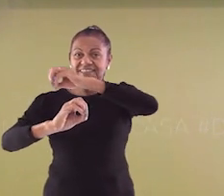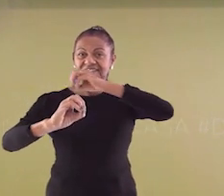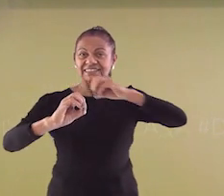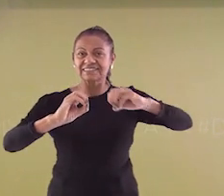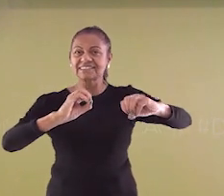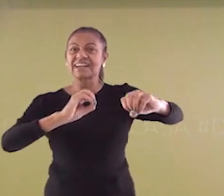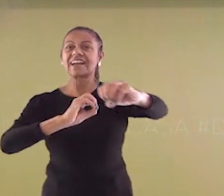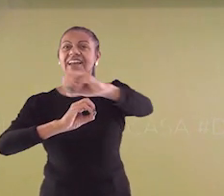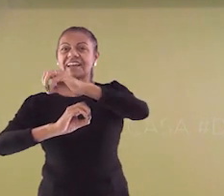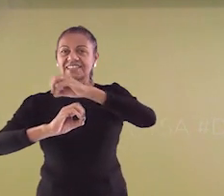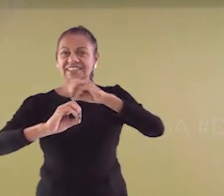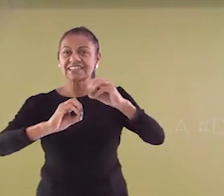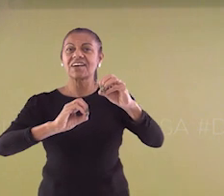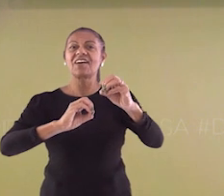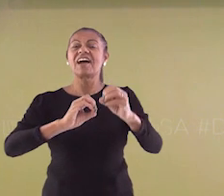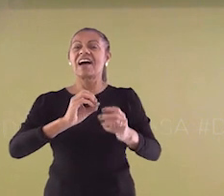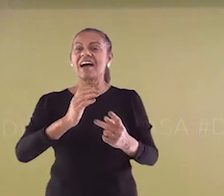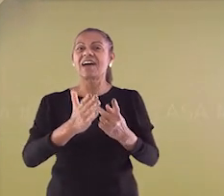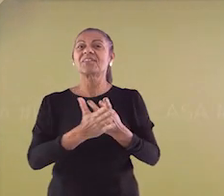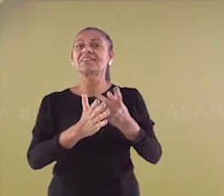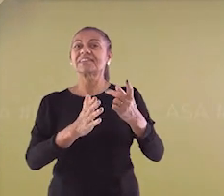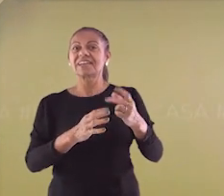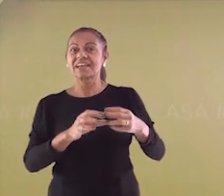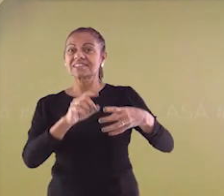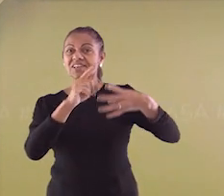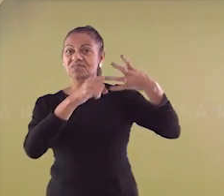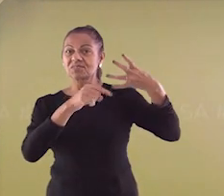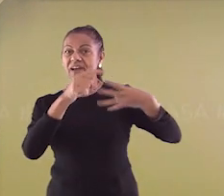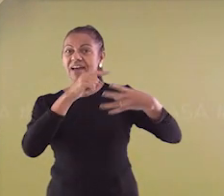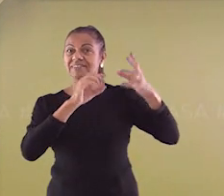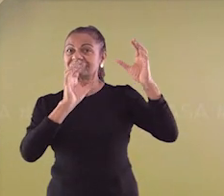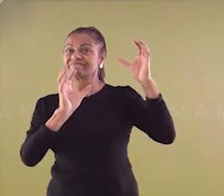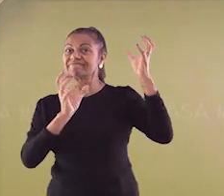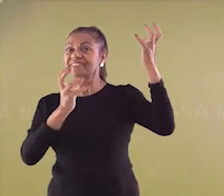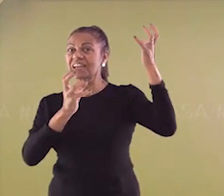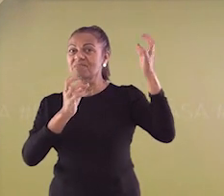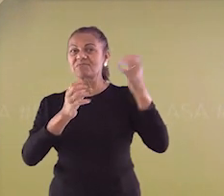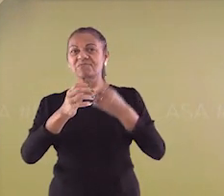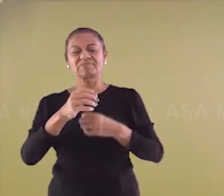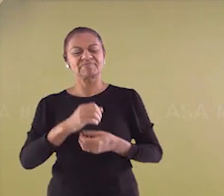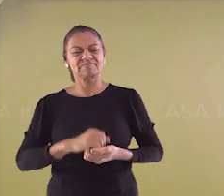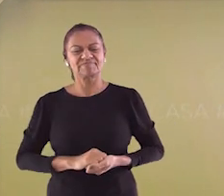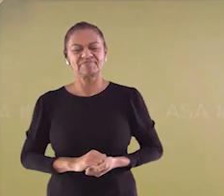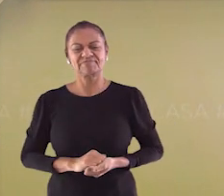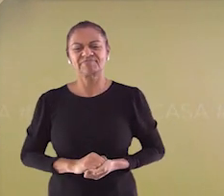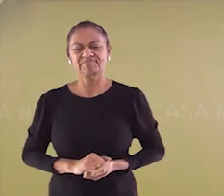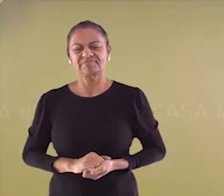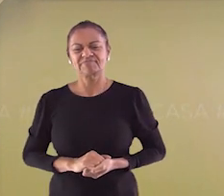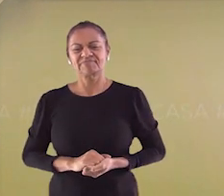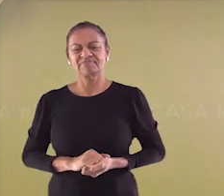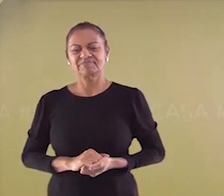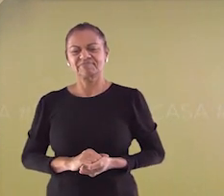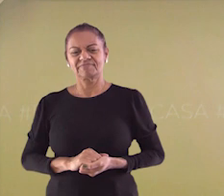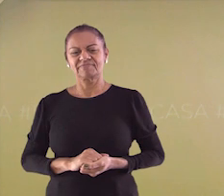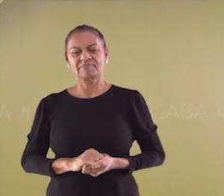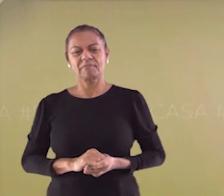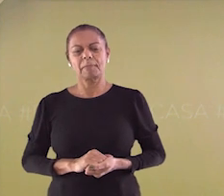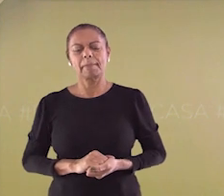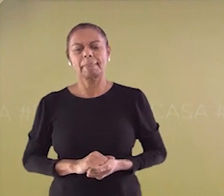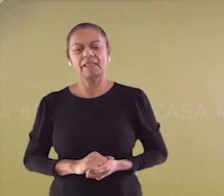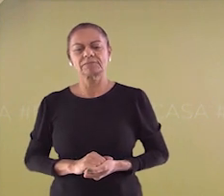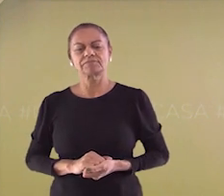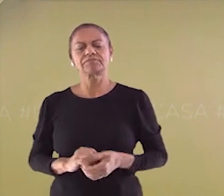ocorra as estações do ano. Vamos para a nossa última questão. A terceira questão é a seguinte.